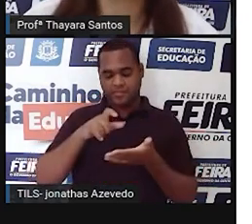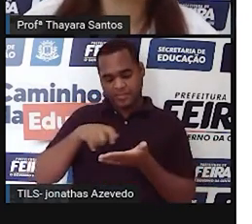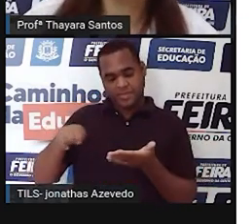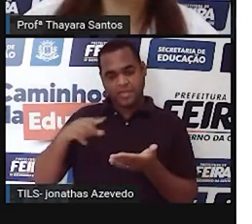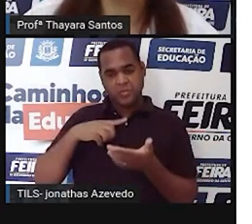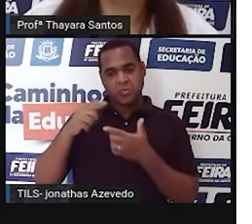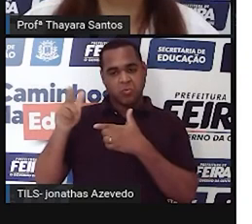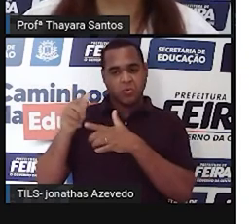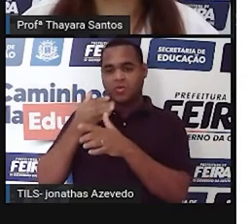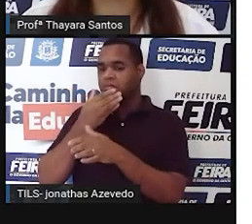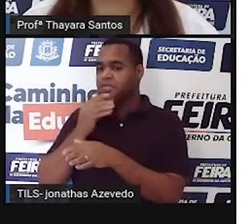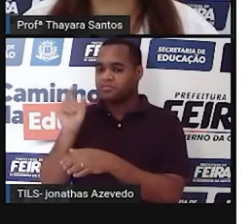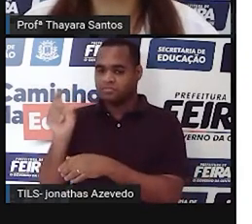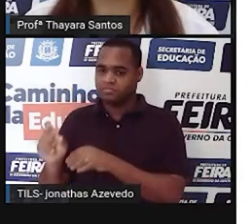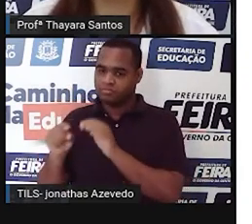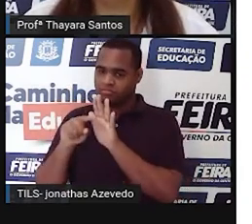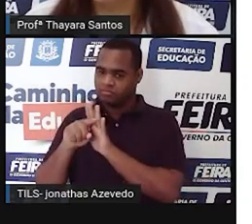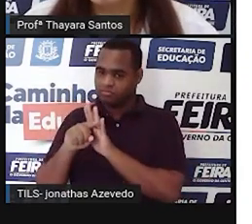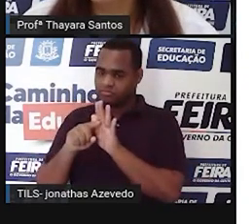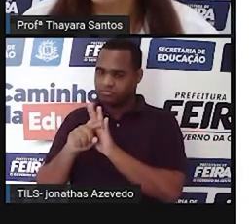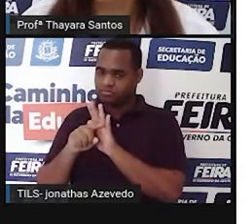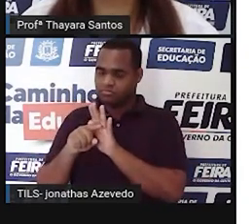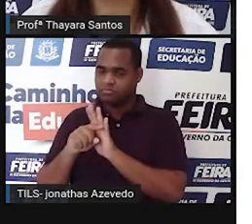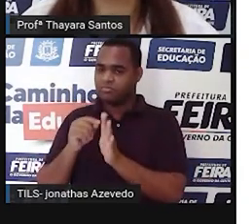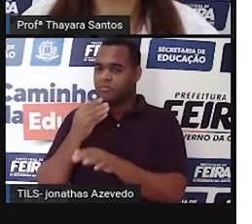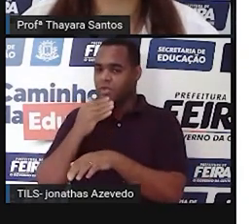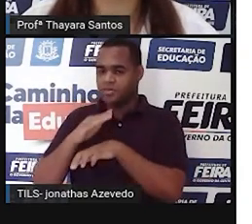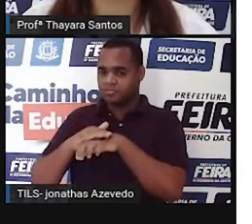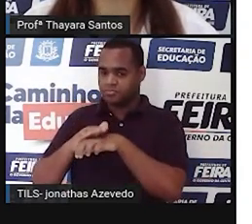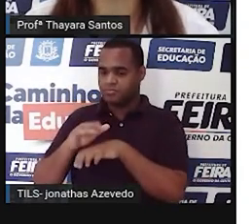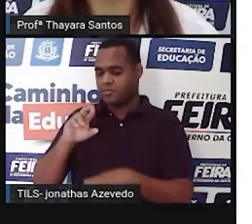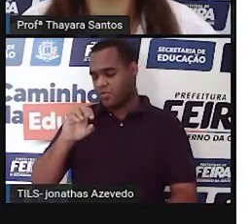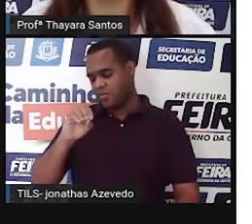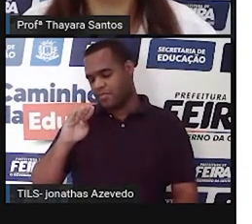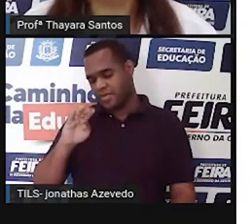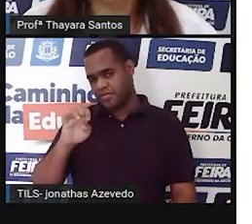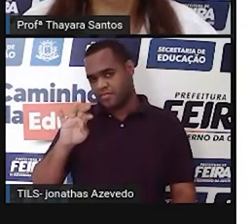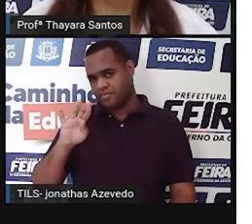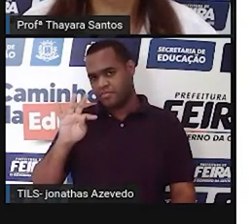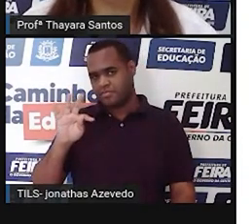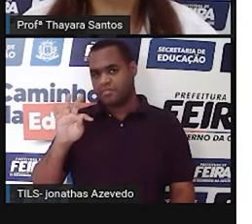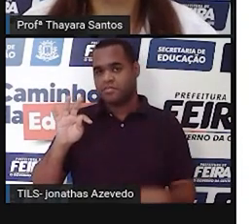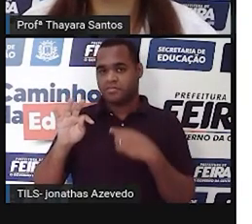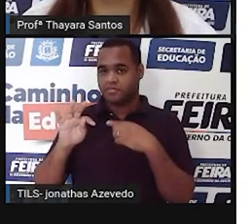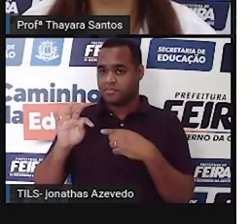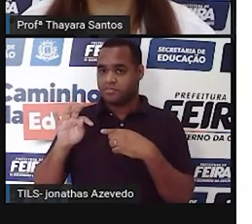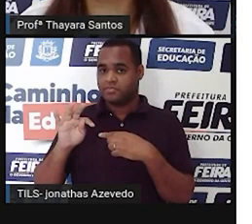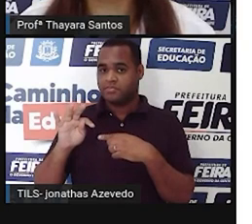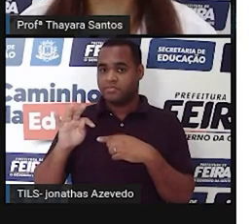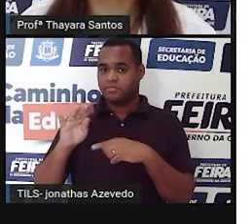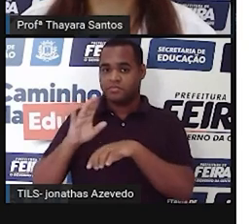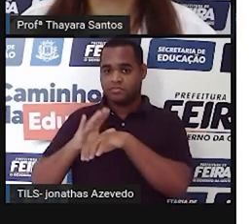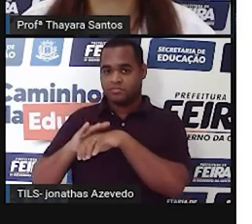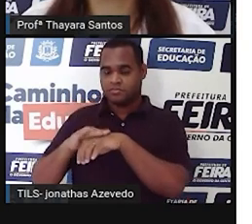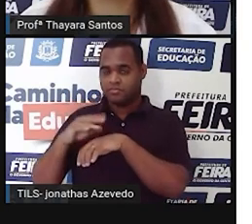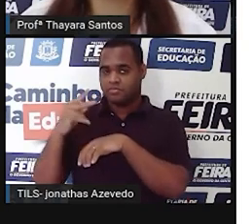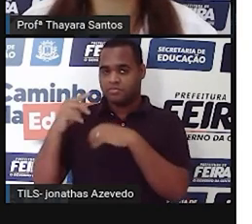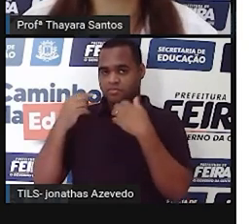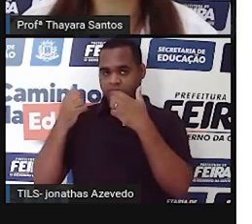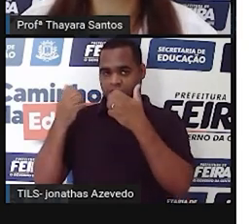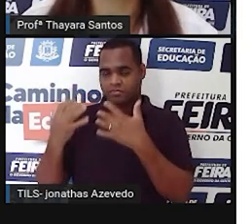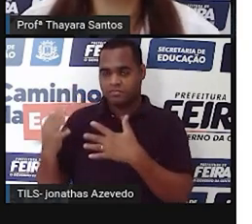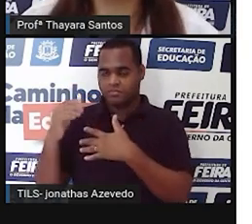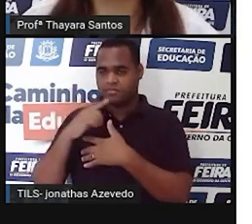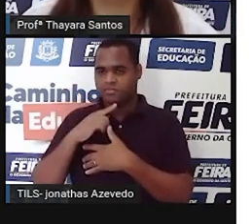com um outro pesquisador, que foi o Robert Hooke. Então, ele mandou essas anotações para Robert Hooke, que era um